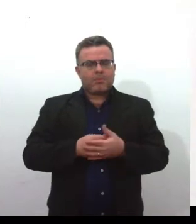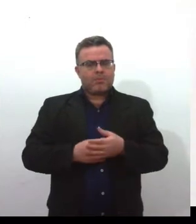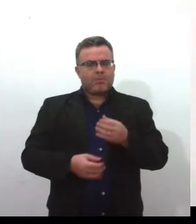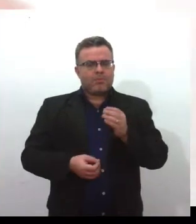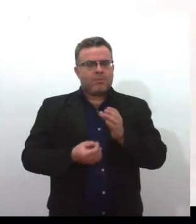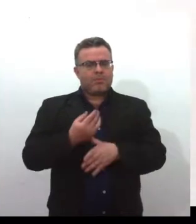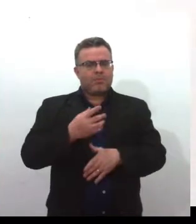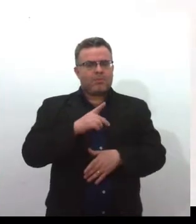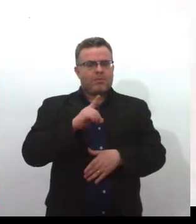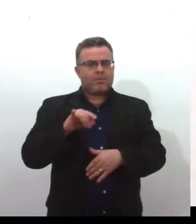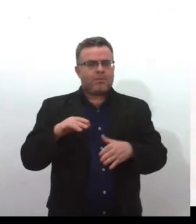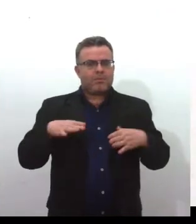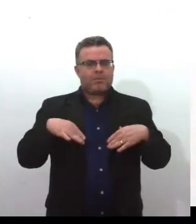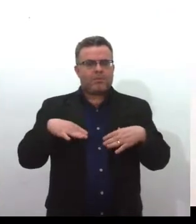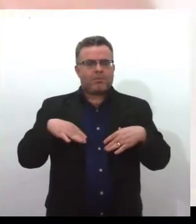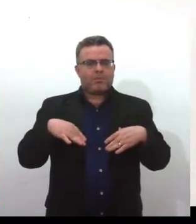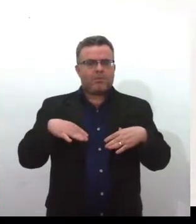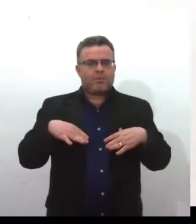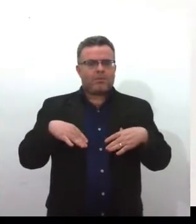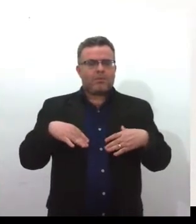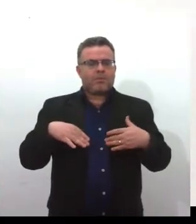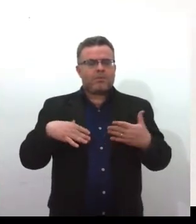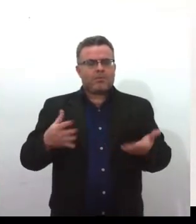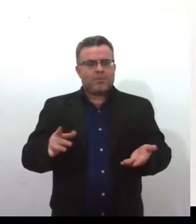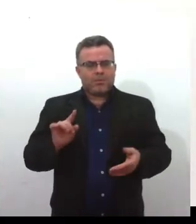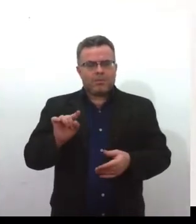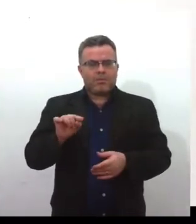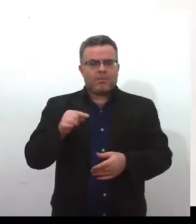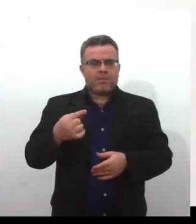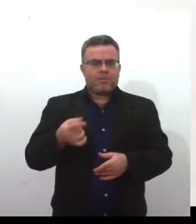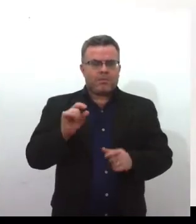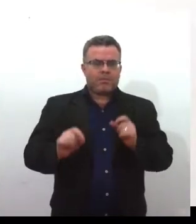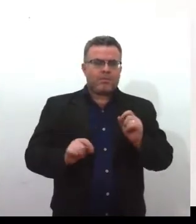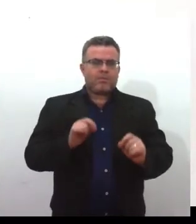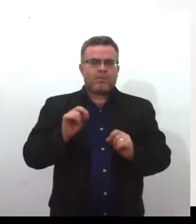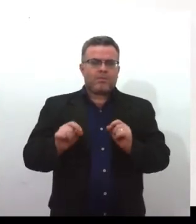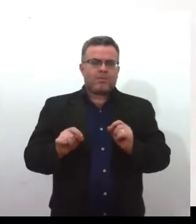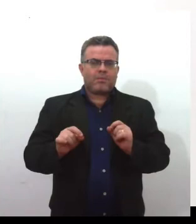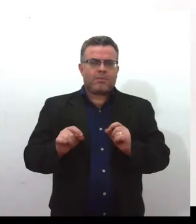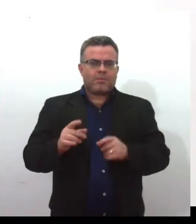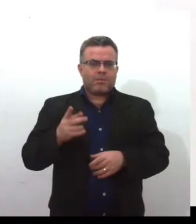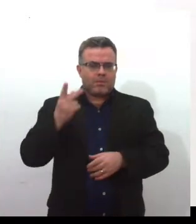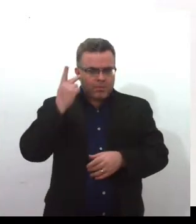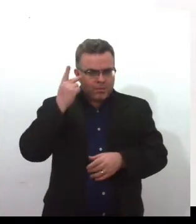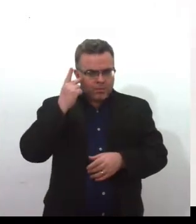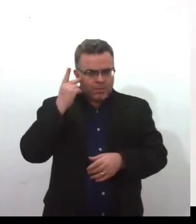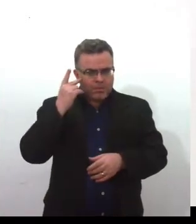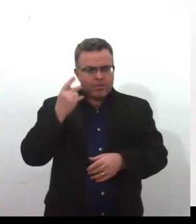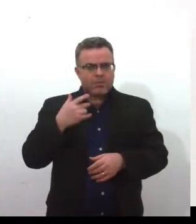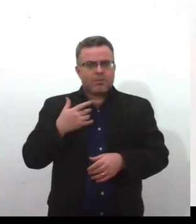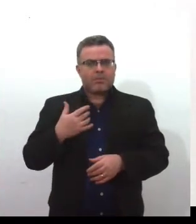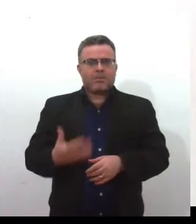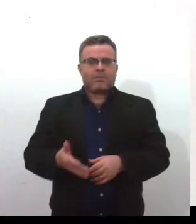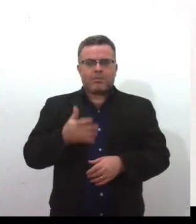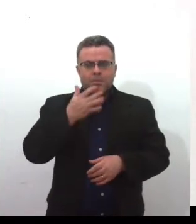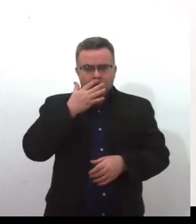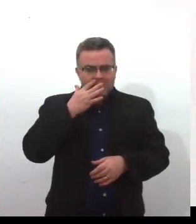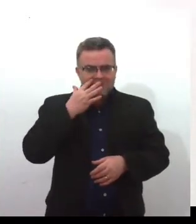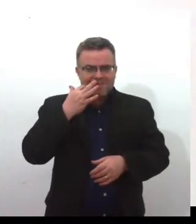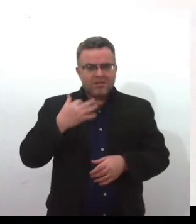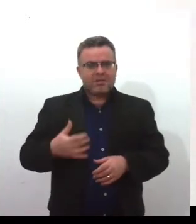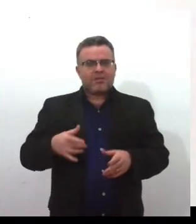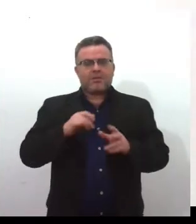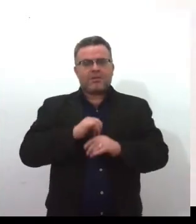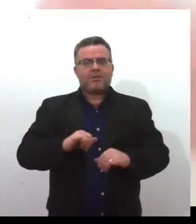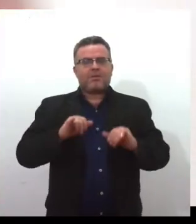professor em Santa Catarina e, no dia seguinte, em São Paulo. Se formos considerar a publicação no diário